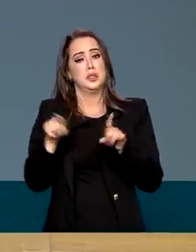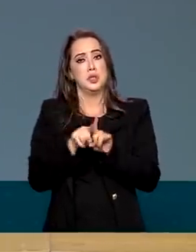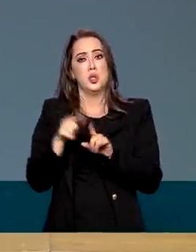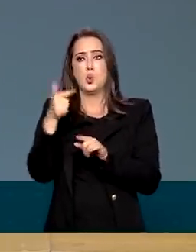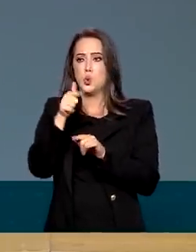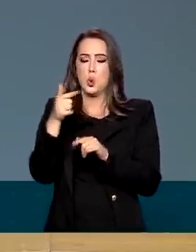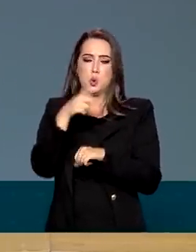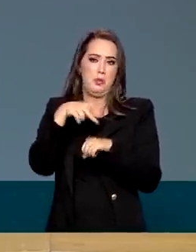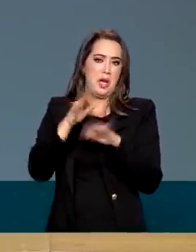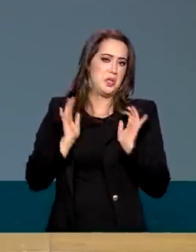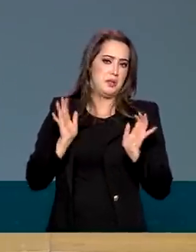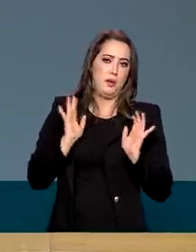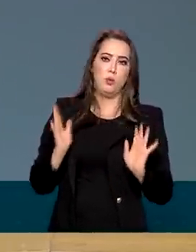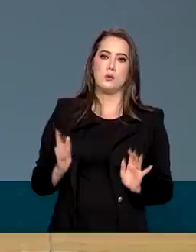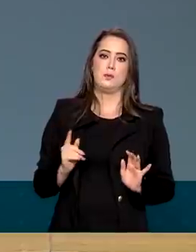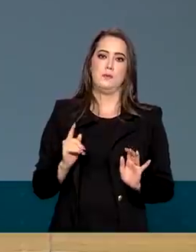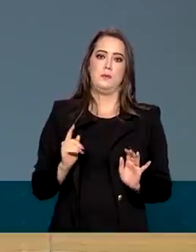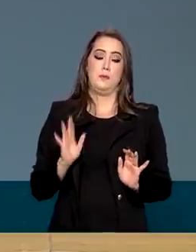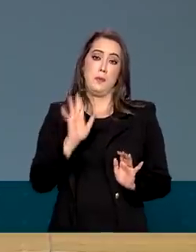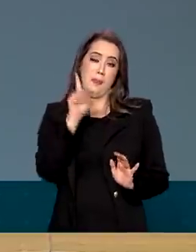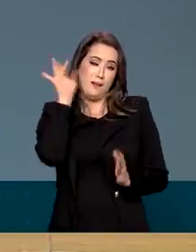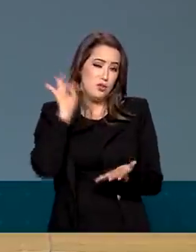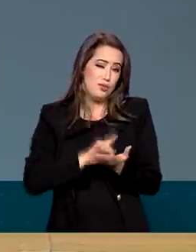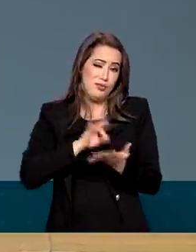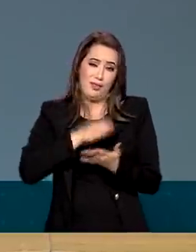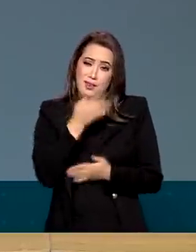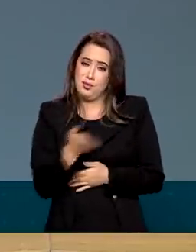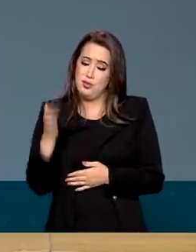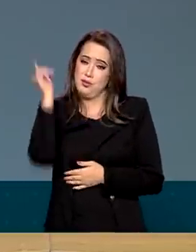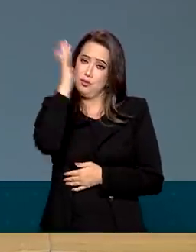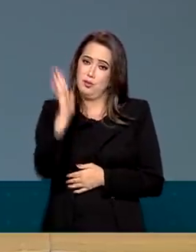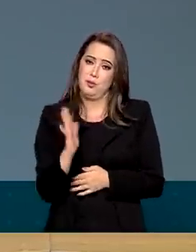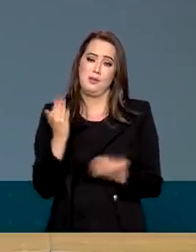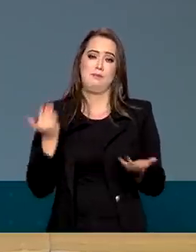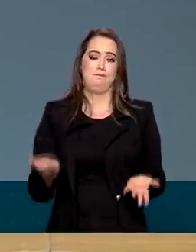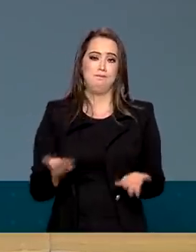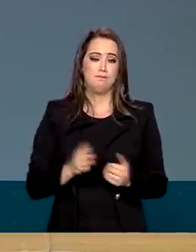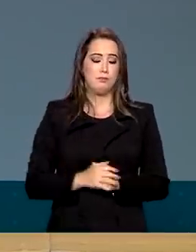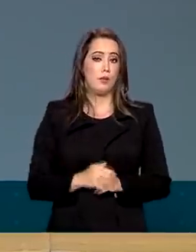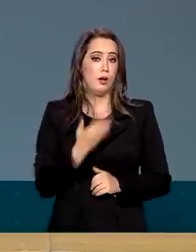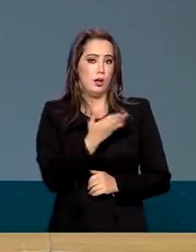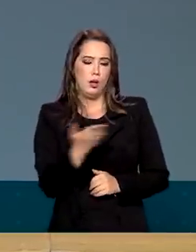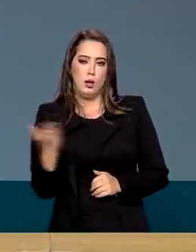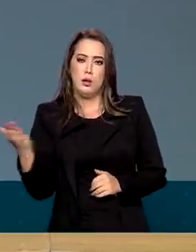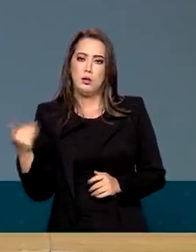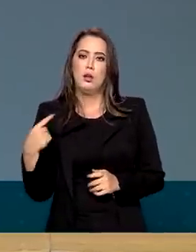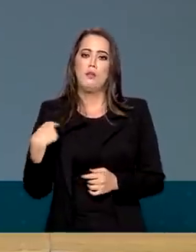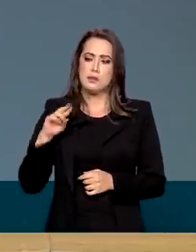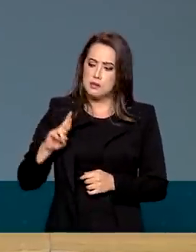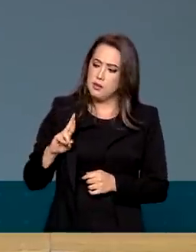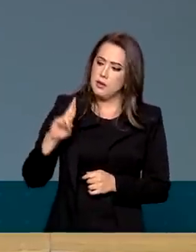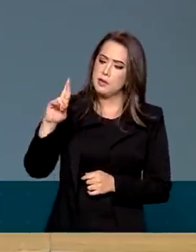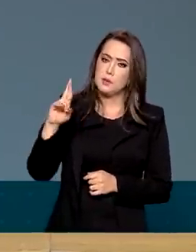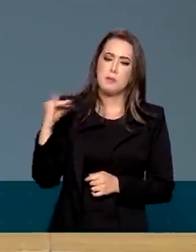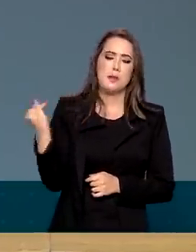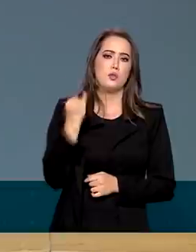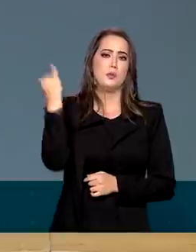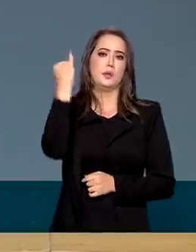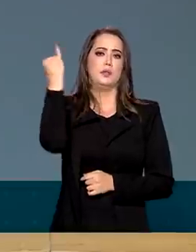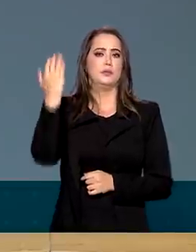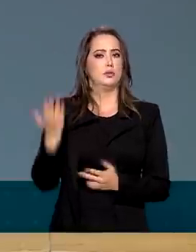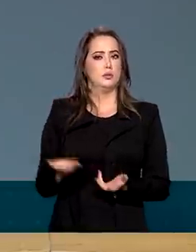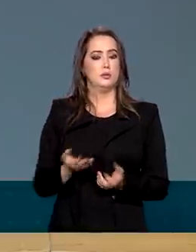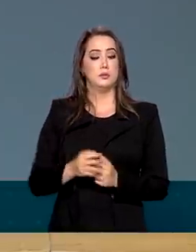dos avançados. Essa é a realidade brasileira. Então, vocês têm uma responsabilidade muito grande. eu